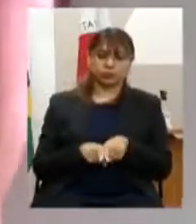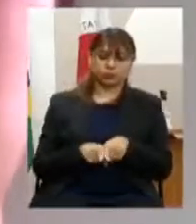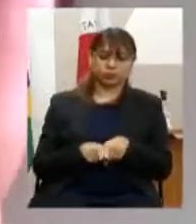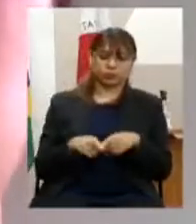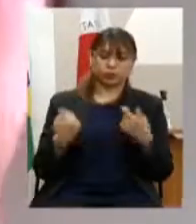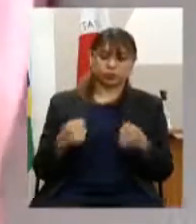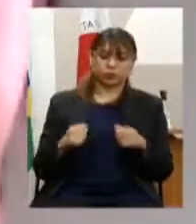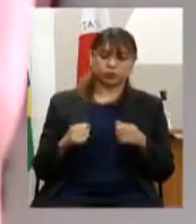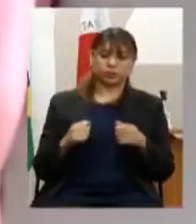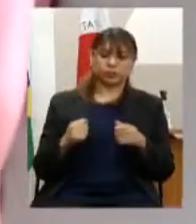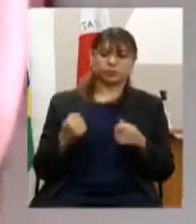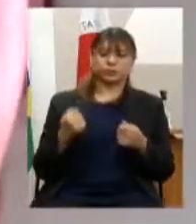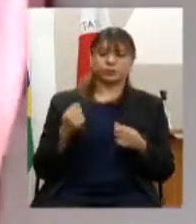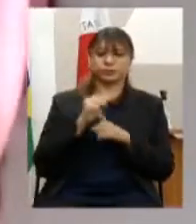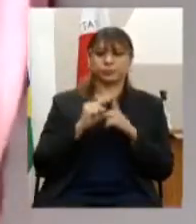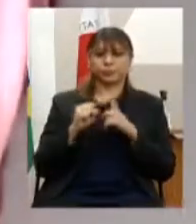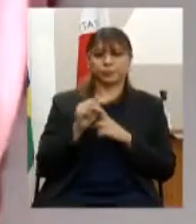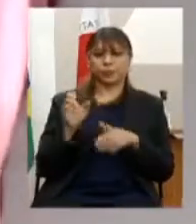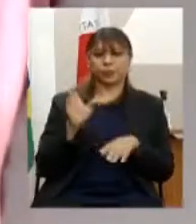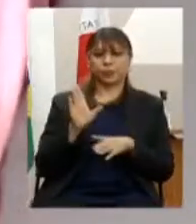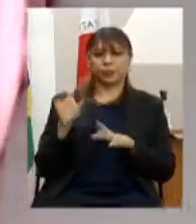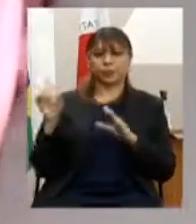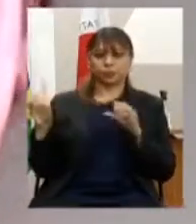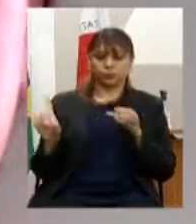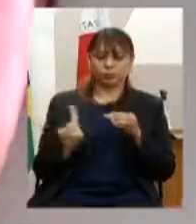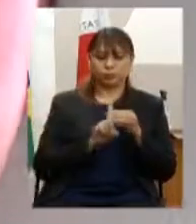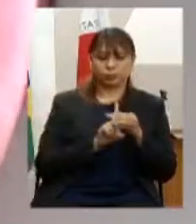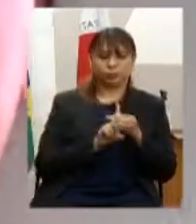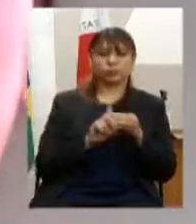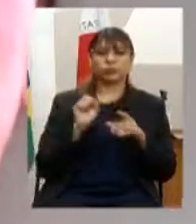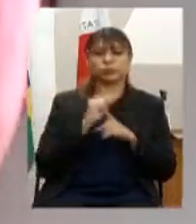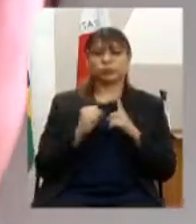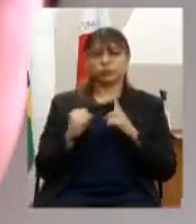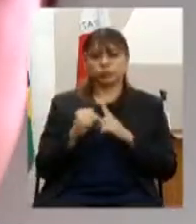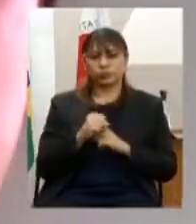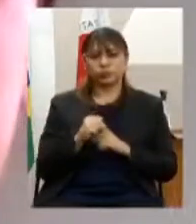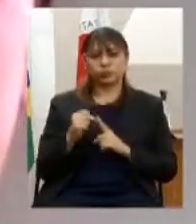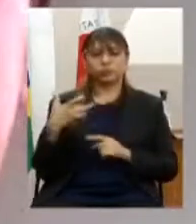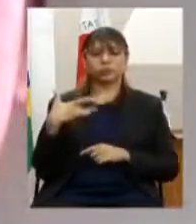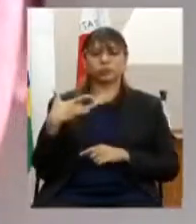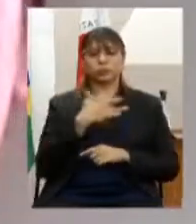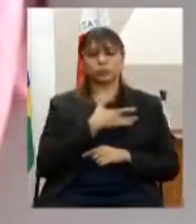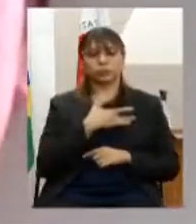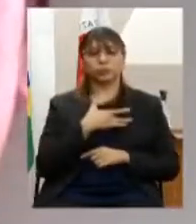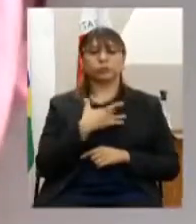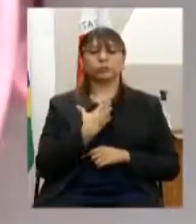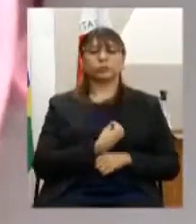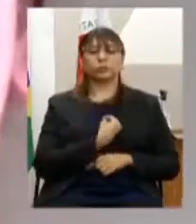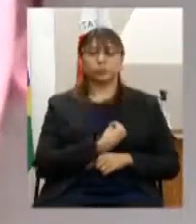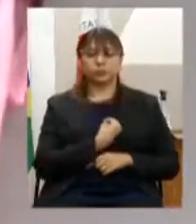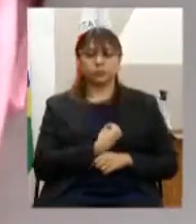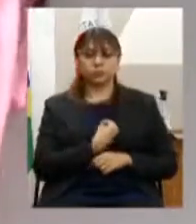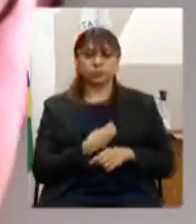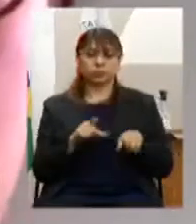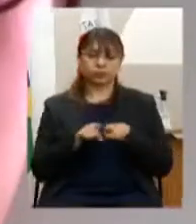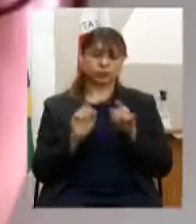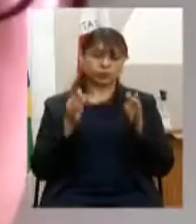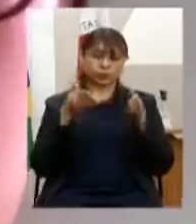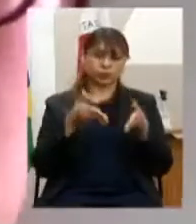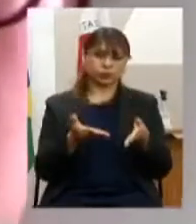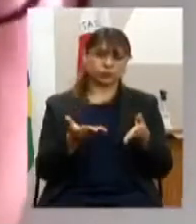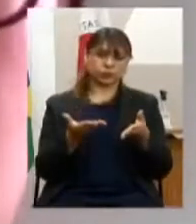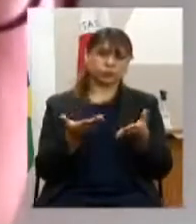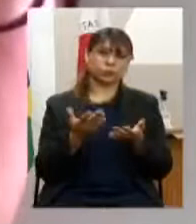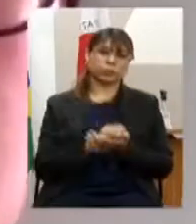produtiva autonomia saúde ao bem-estar e qualidade de vida bem como fortalecer a perspectiva da prevenção com foco nos